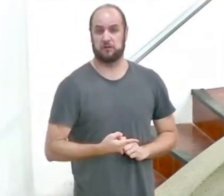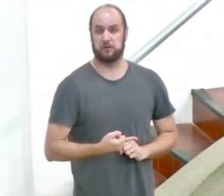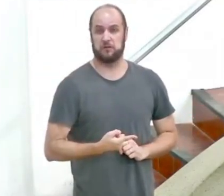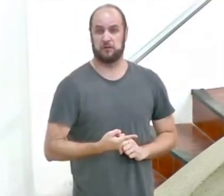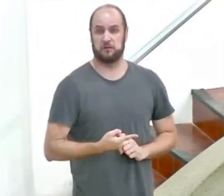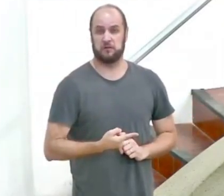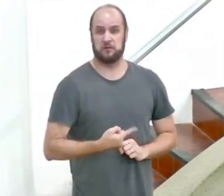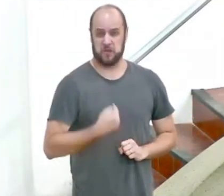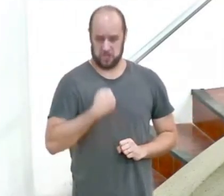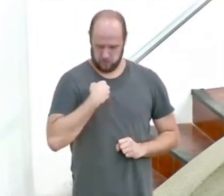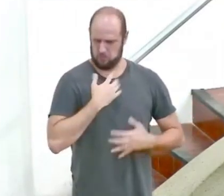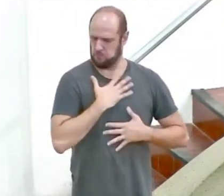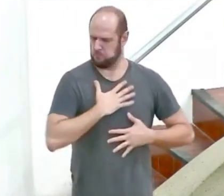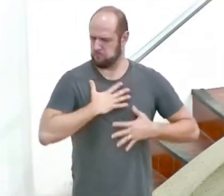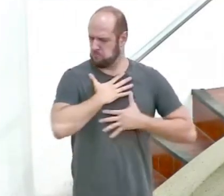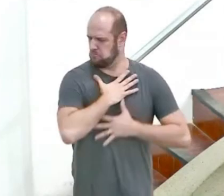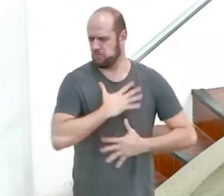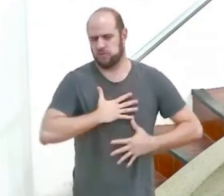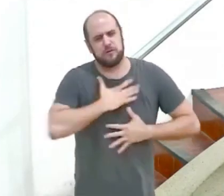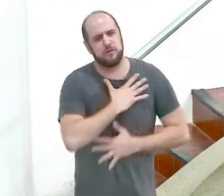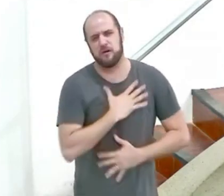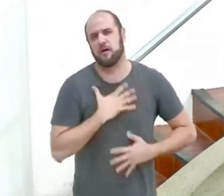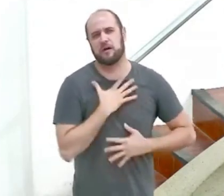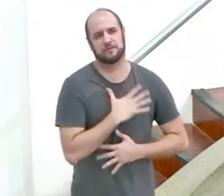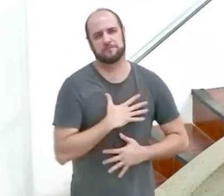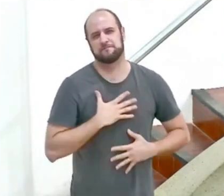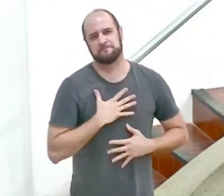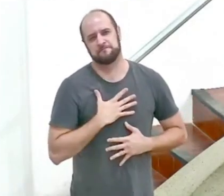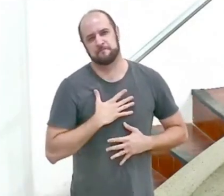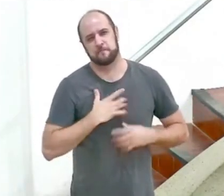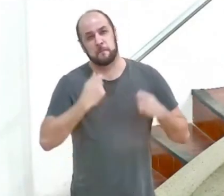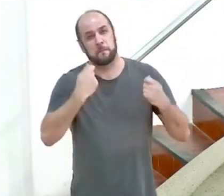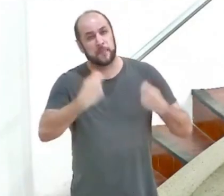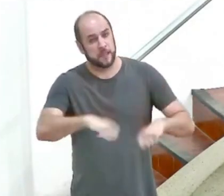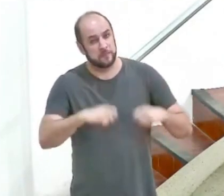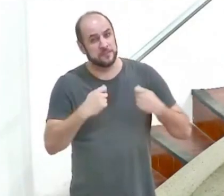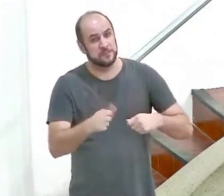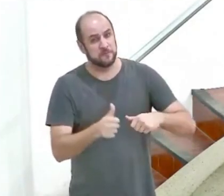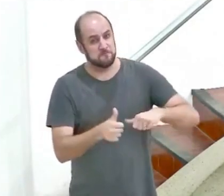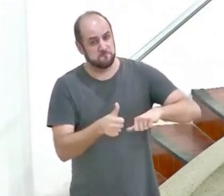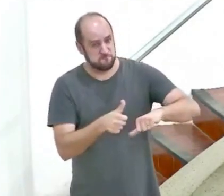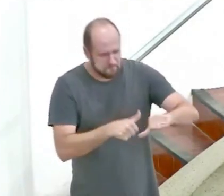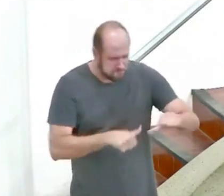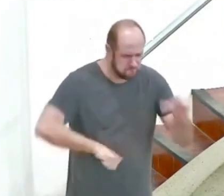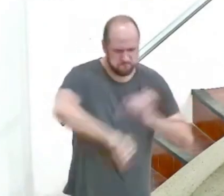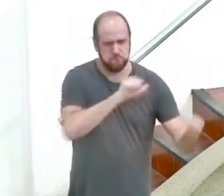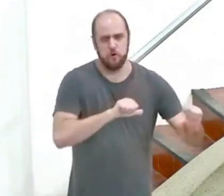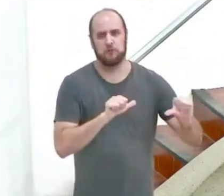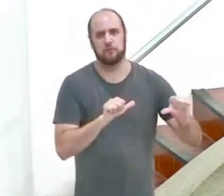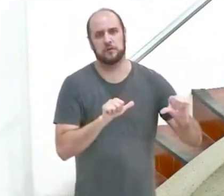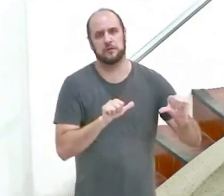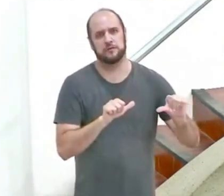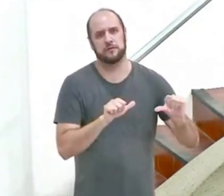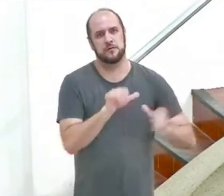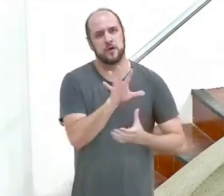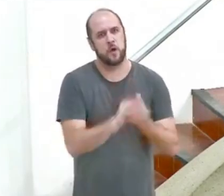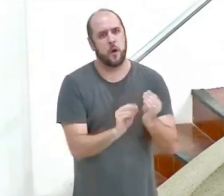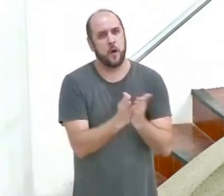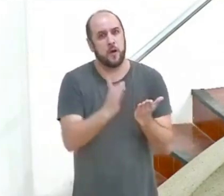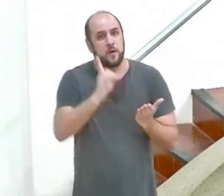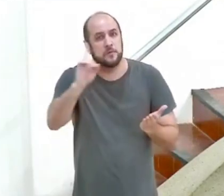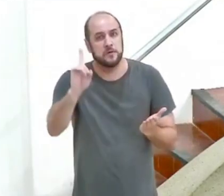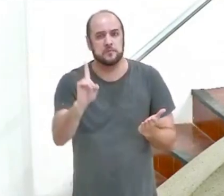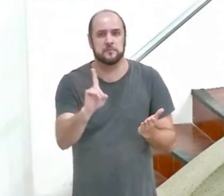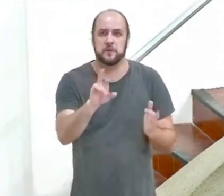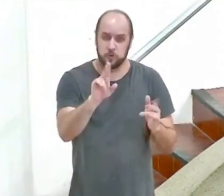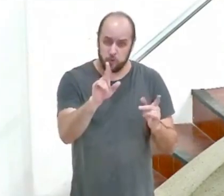eu satisfaço. E você precisa destroná-lo com a palavra de Deus. Como falamos na semana passada na exposição dos versos